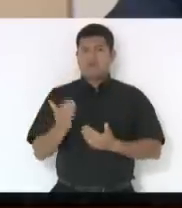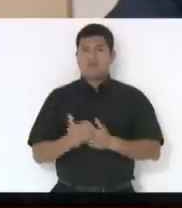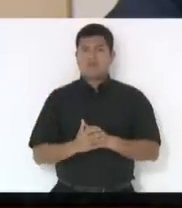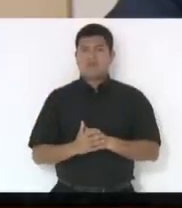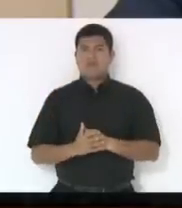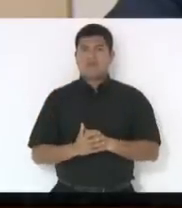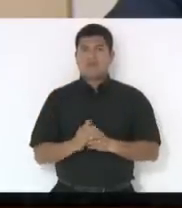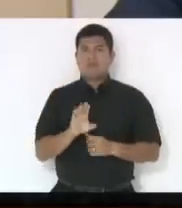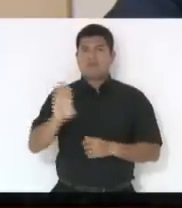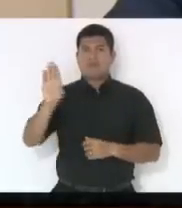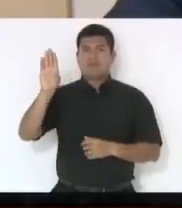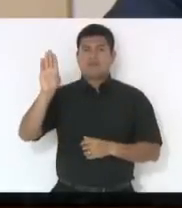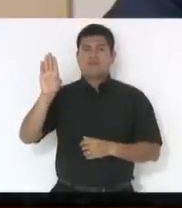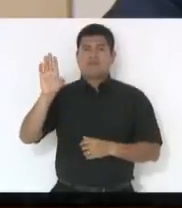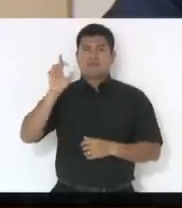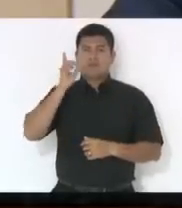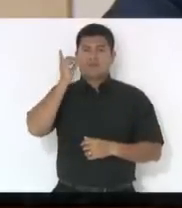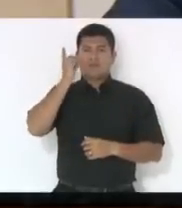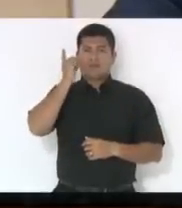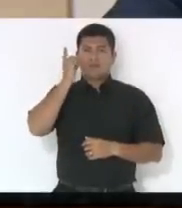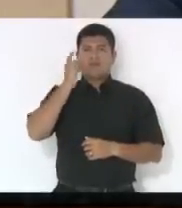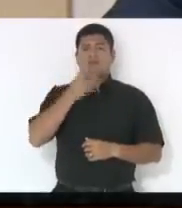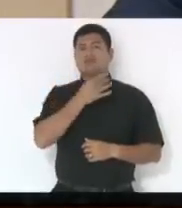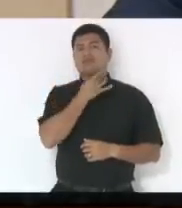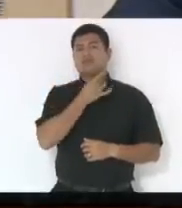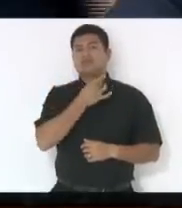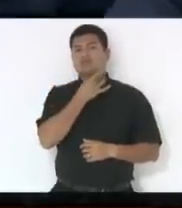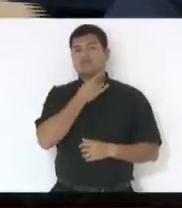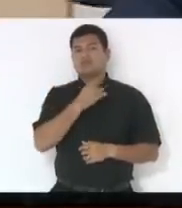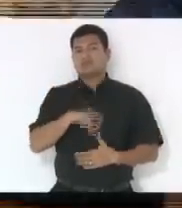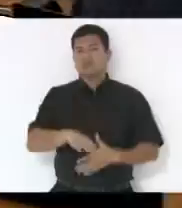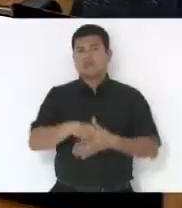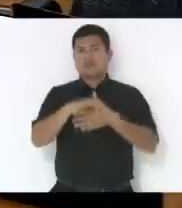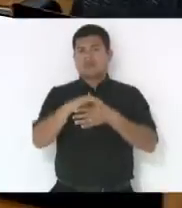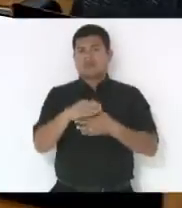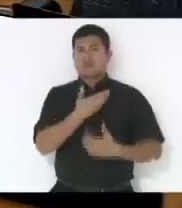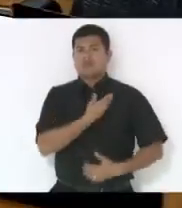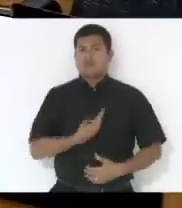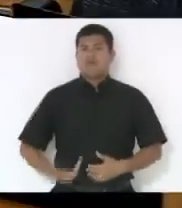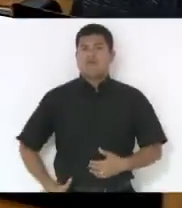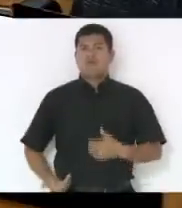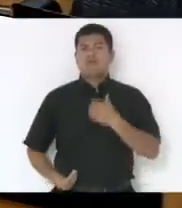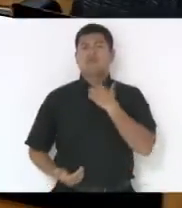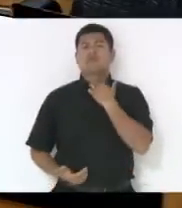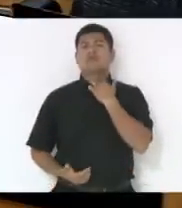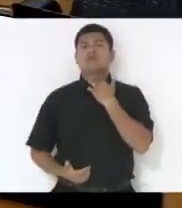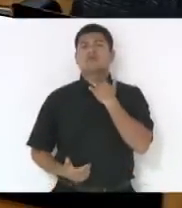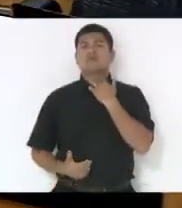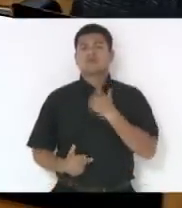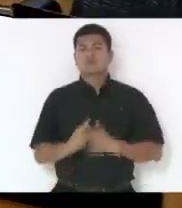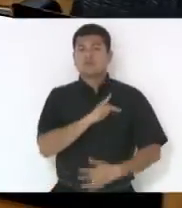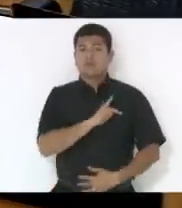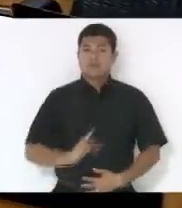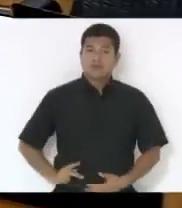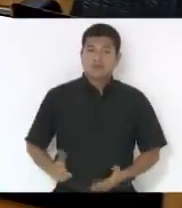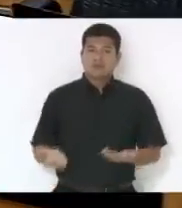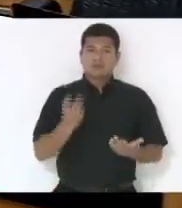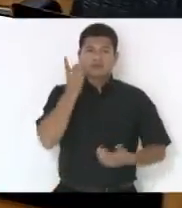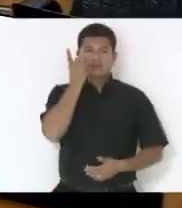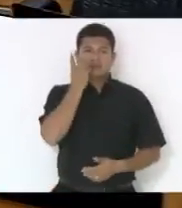Uma palavra ao deputado Valdir Cobalquine, líder do governo. Senhor presidente, senhores deputados,